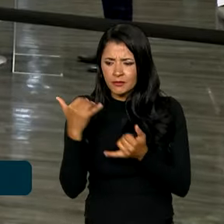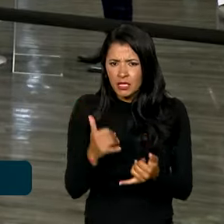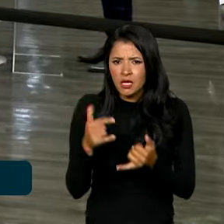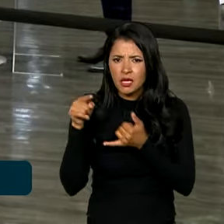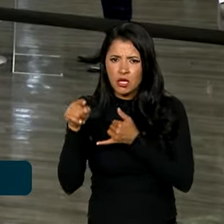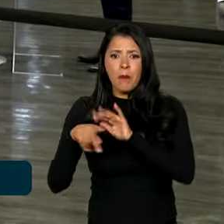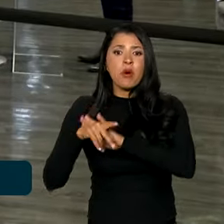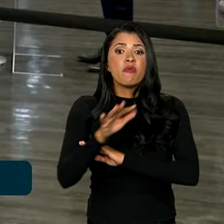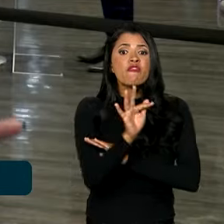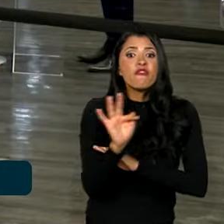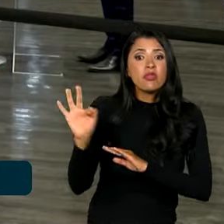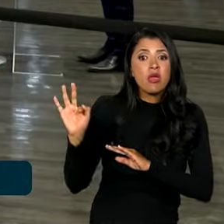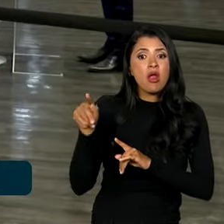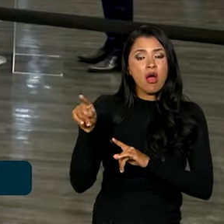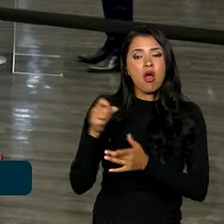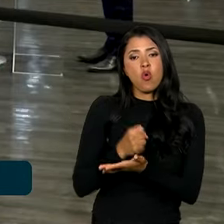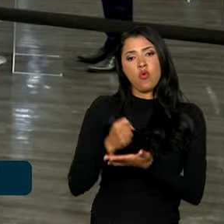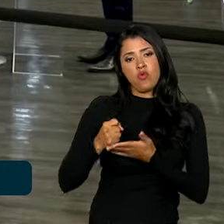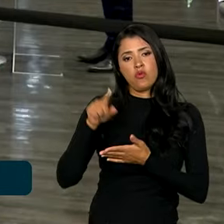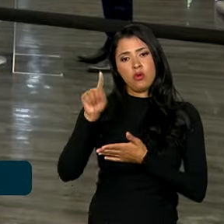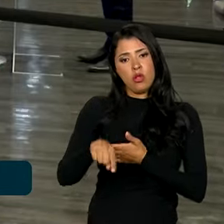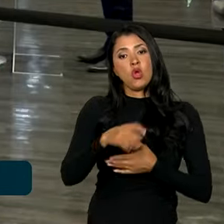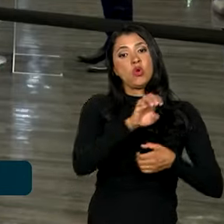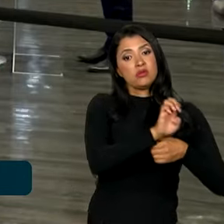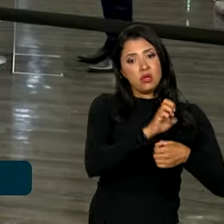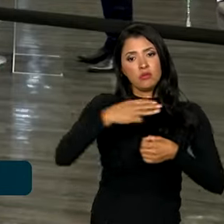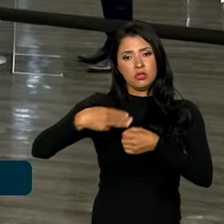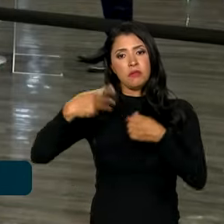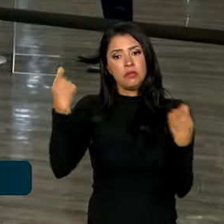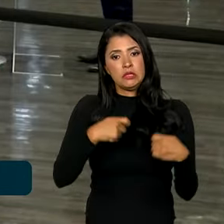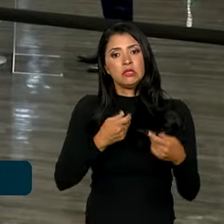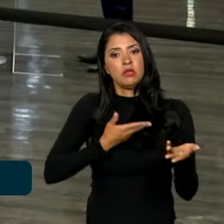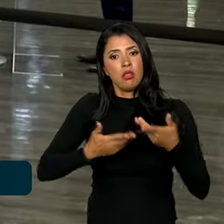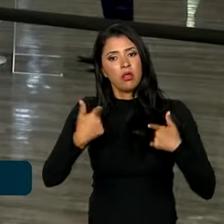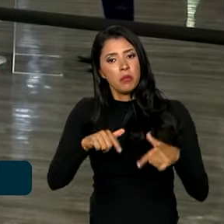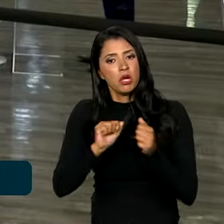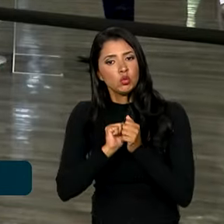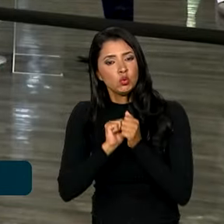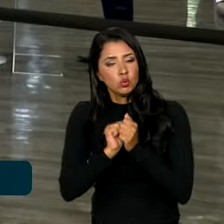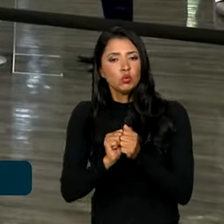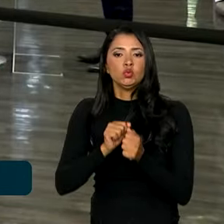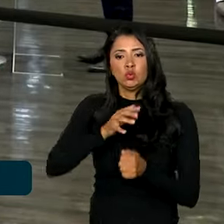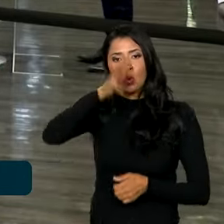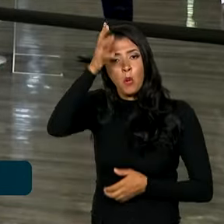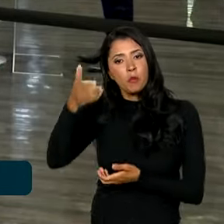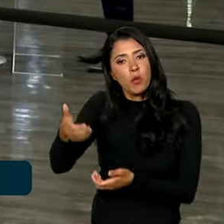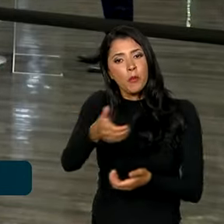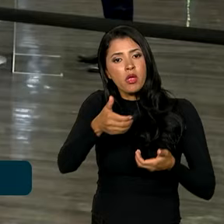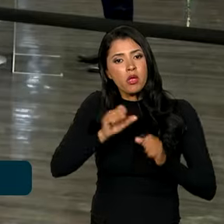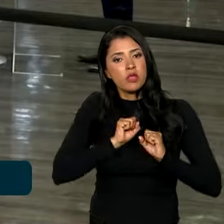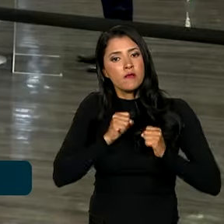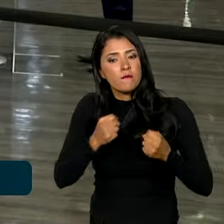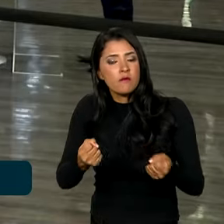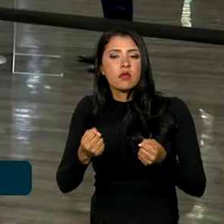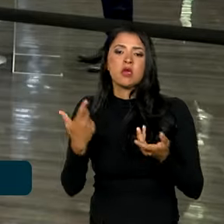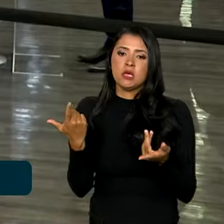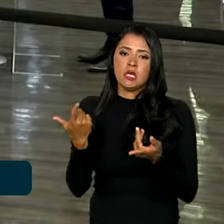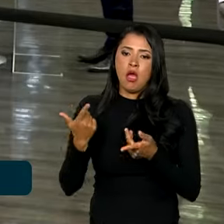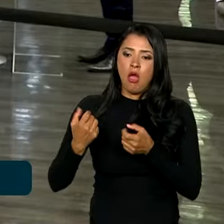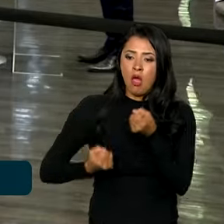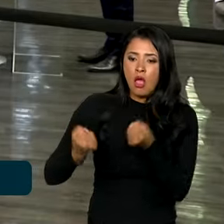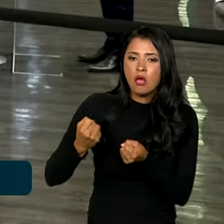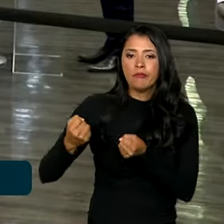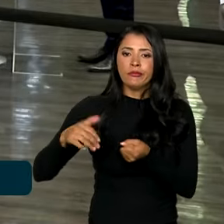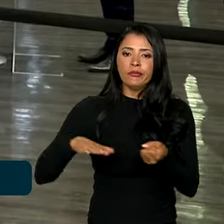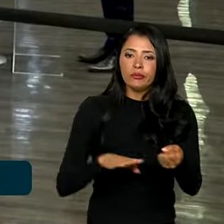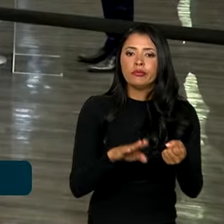concessão federal, é preciso que estado e município atuem em conjunto em situações como essa. Então, o corpo de bombeiros, defesa civil e autoridade de trânsito precisam